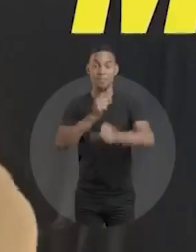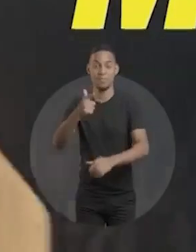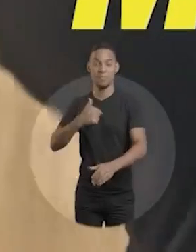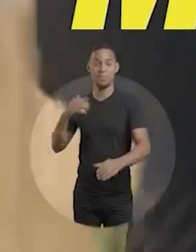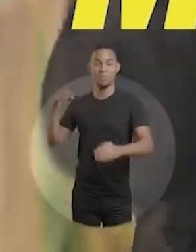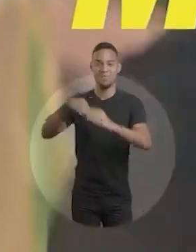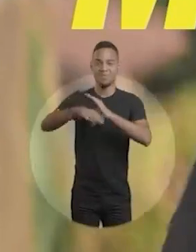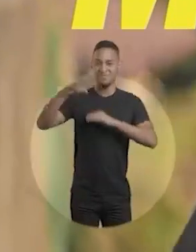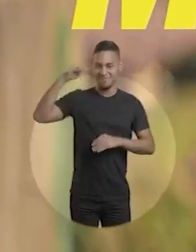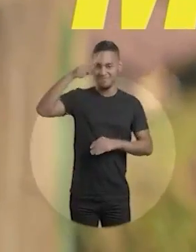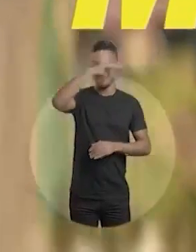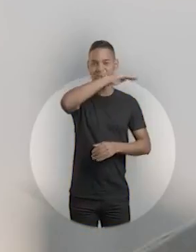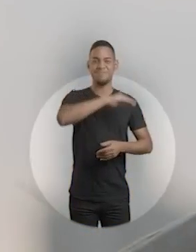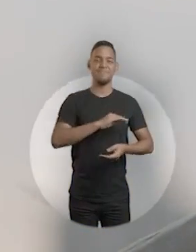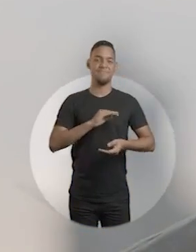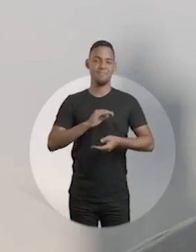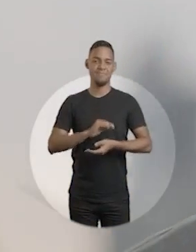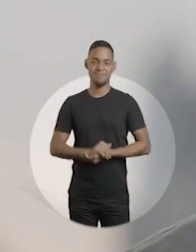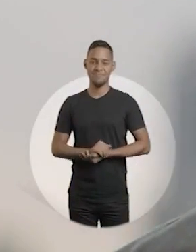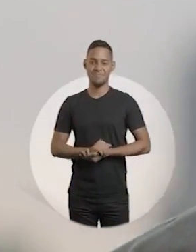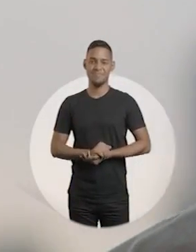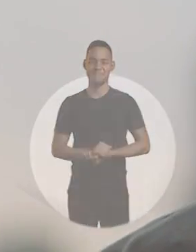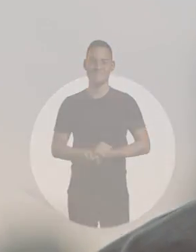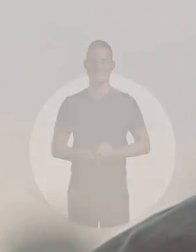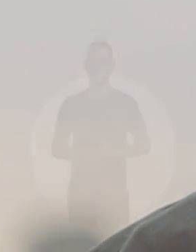45 pra mudar, eu voto o Beto.